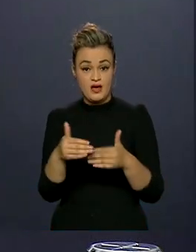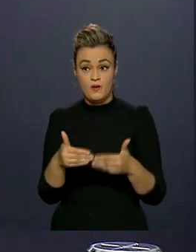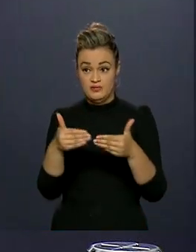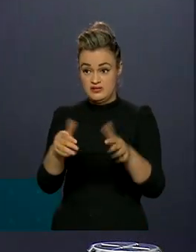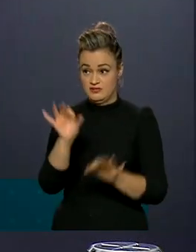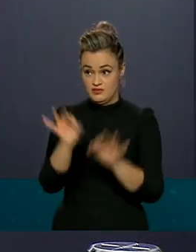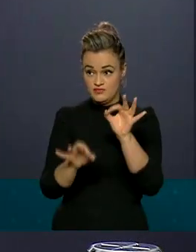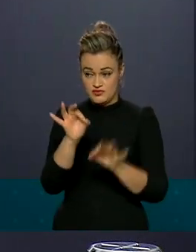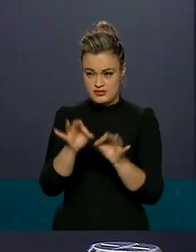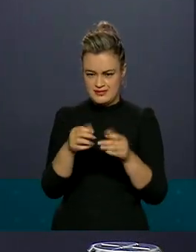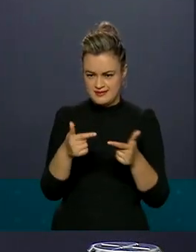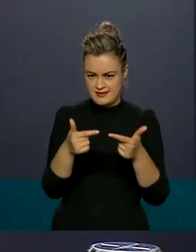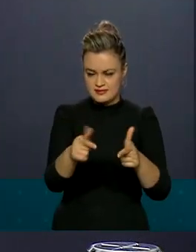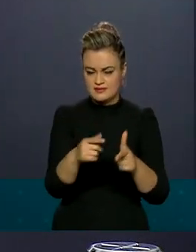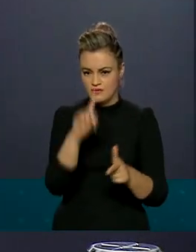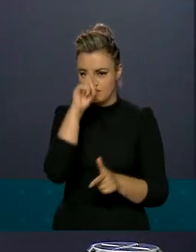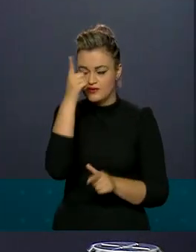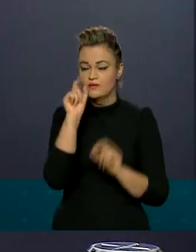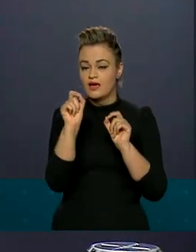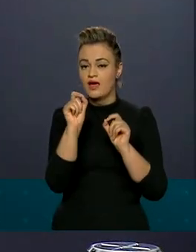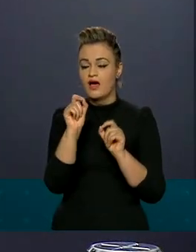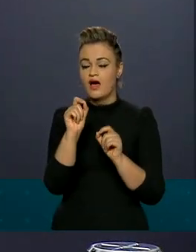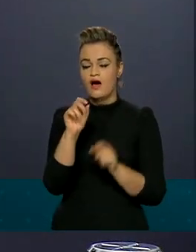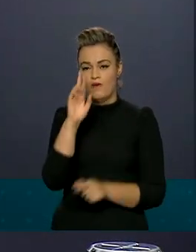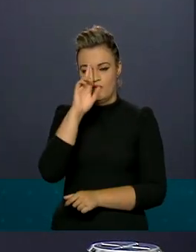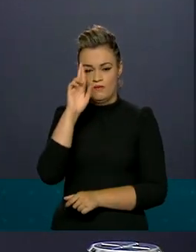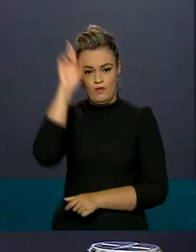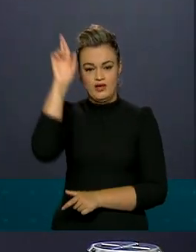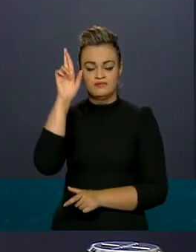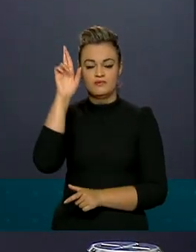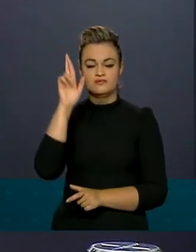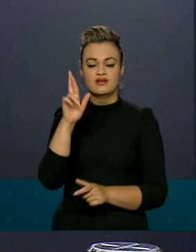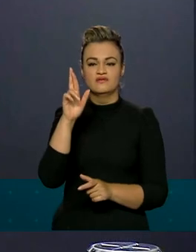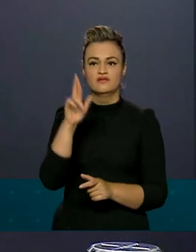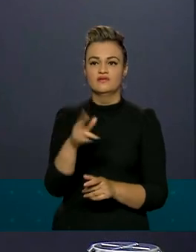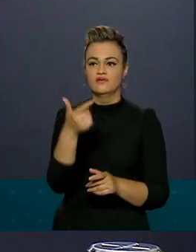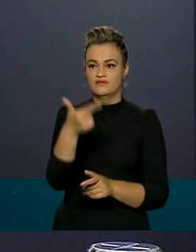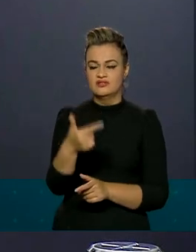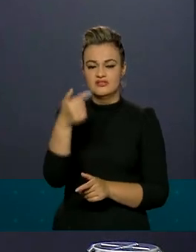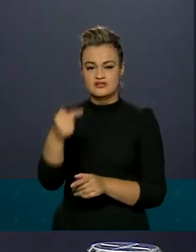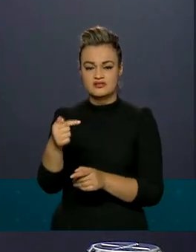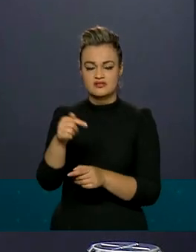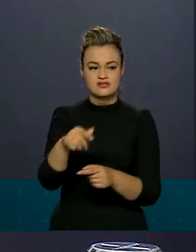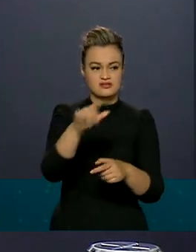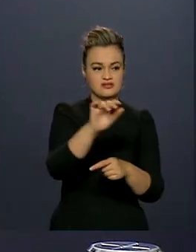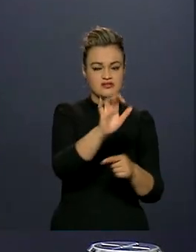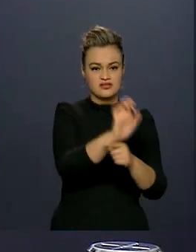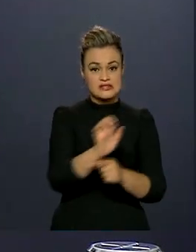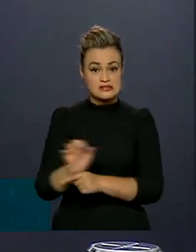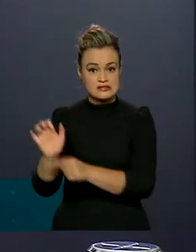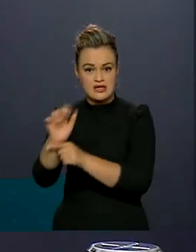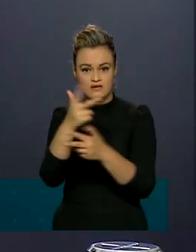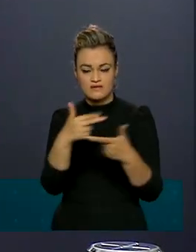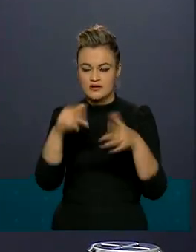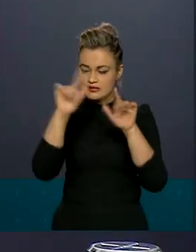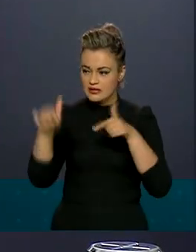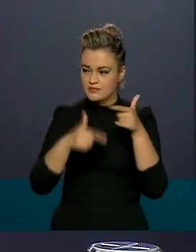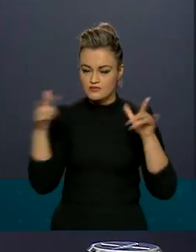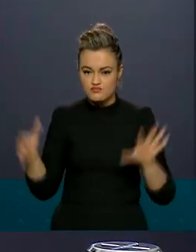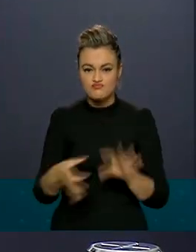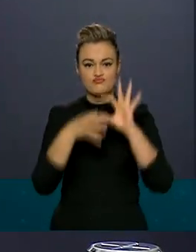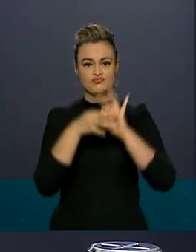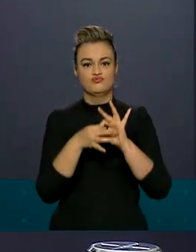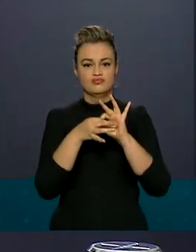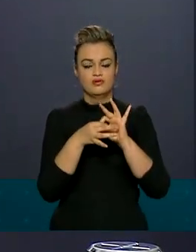da Justiça, ela foi coordenada em âmbito nacional. Foram as 27 unidades trabalhando em união, em